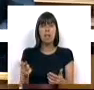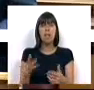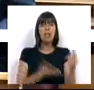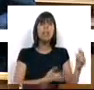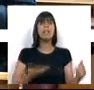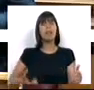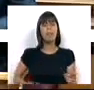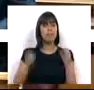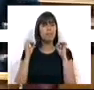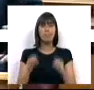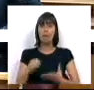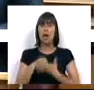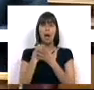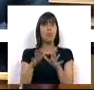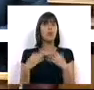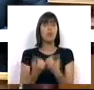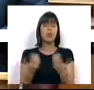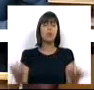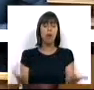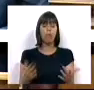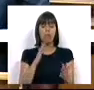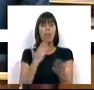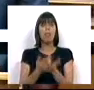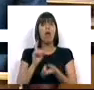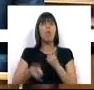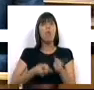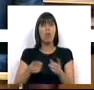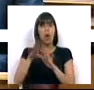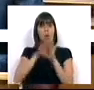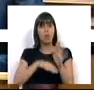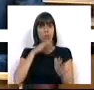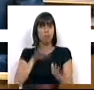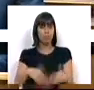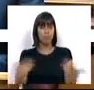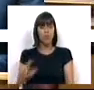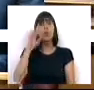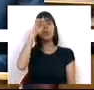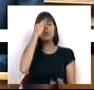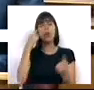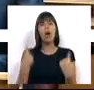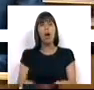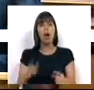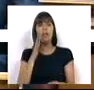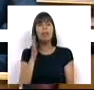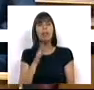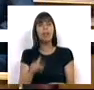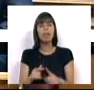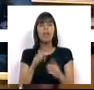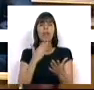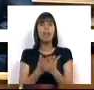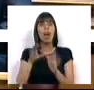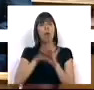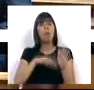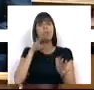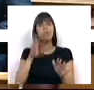de desempregados sem qualquer apoio social e que estão a generalizar a precariedade. Há um esforço, há uma tentativa para tornar